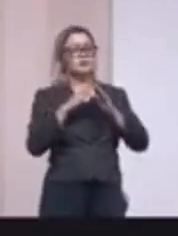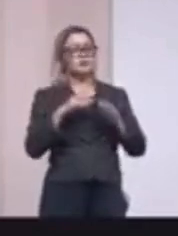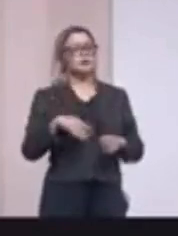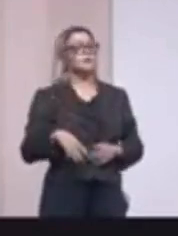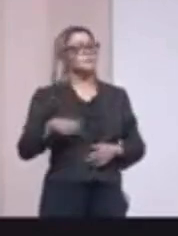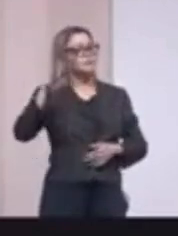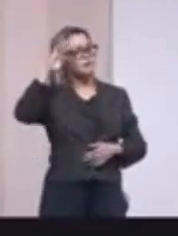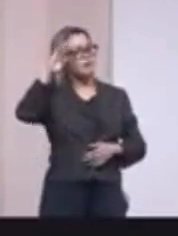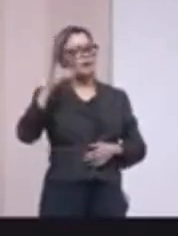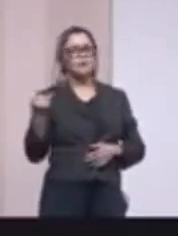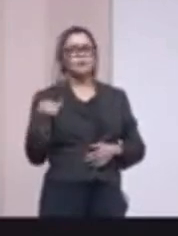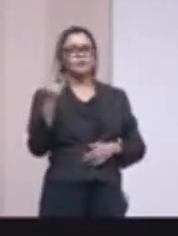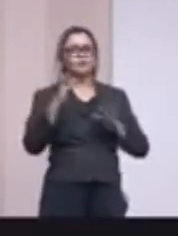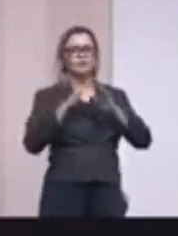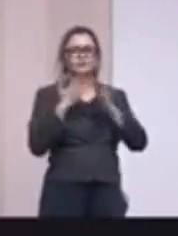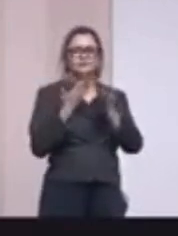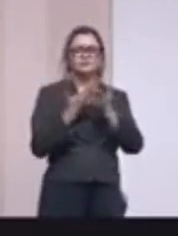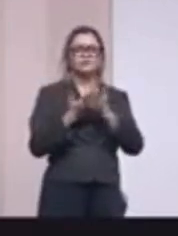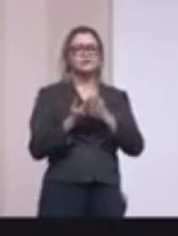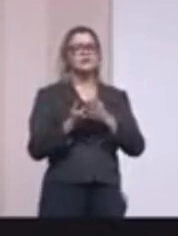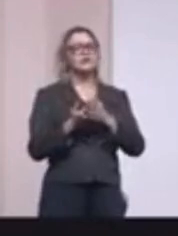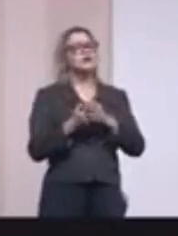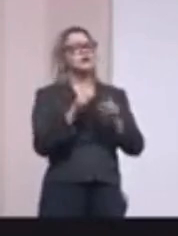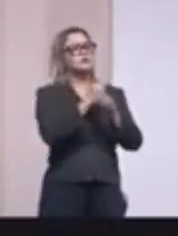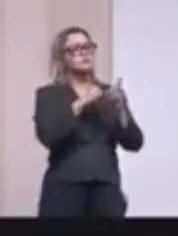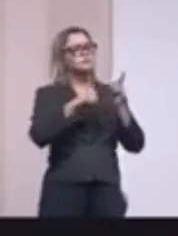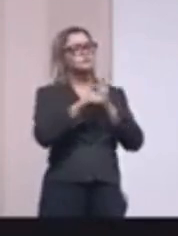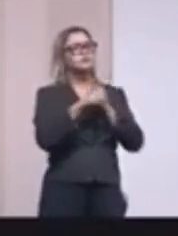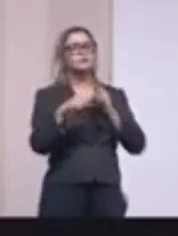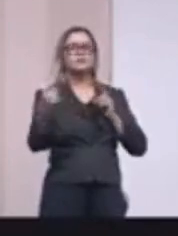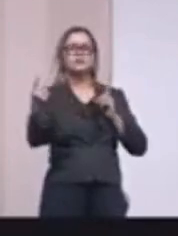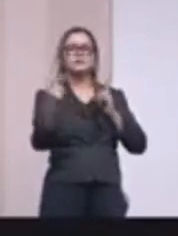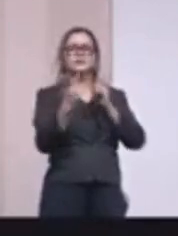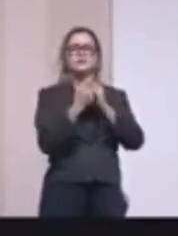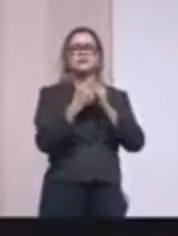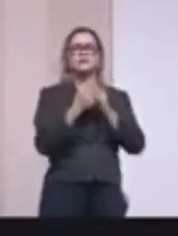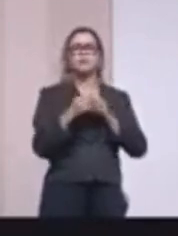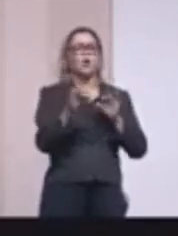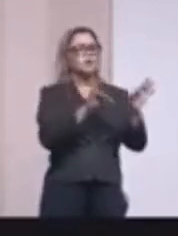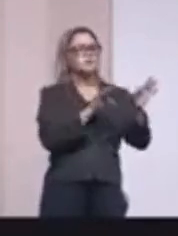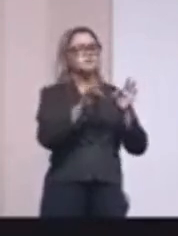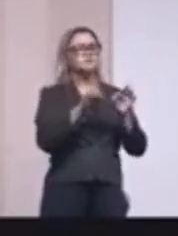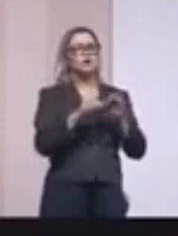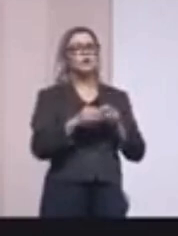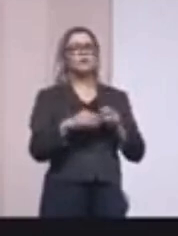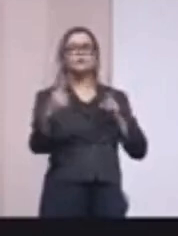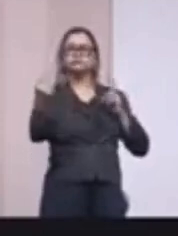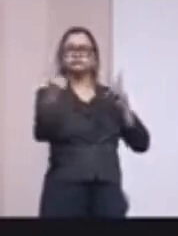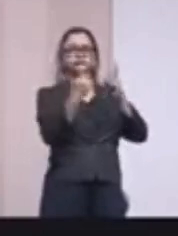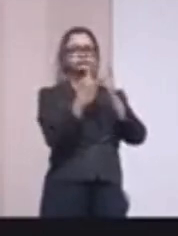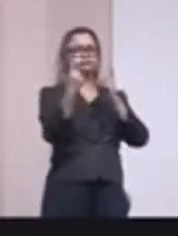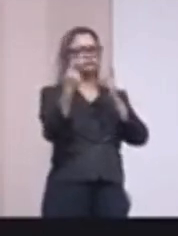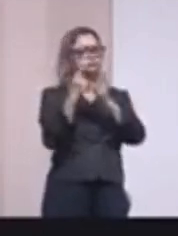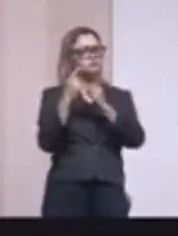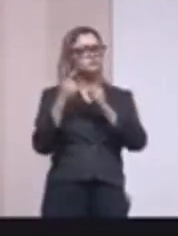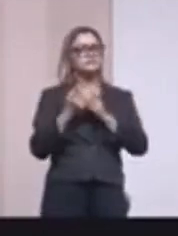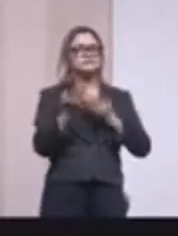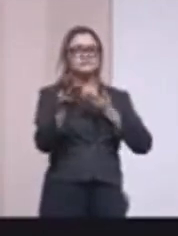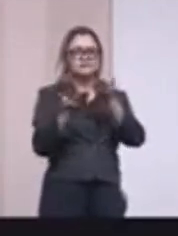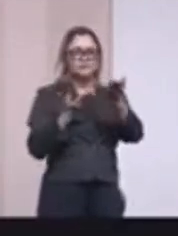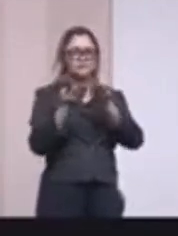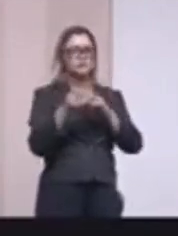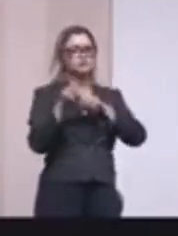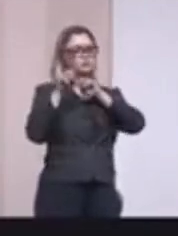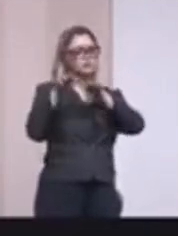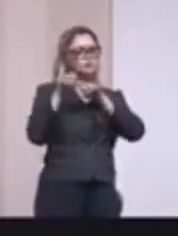importante, vai ter um caráter assistencial. A ideia é que a gente possa ter uma organização que vai prestar um bom serviço de